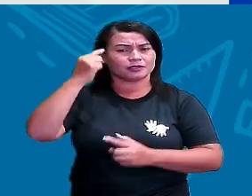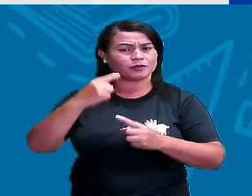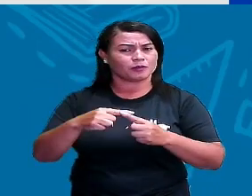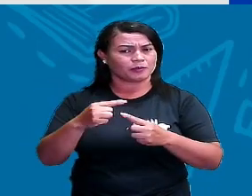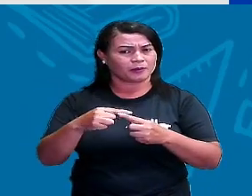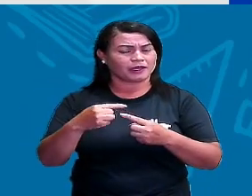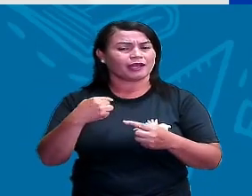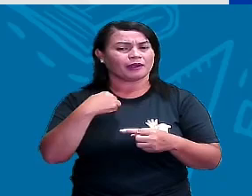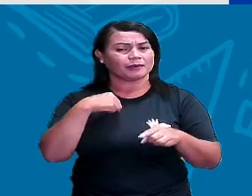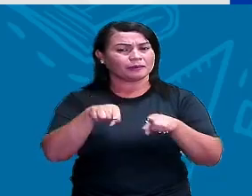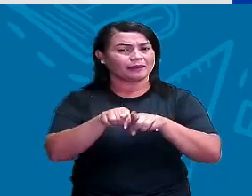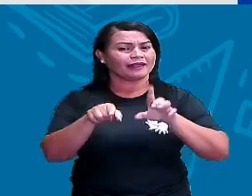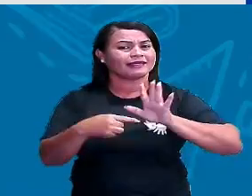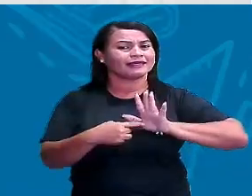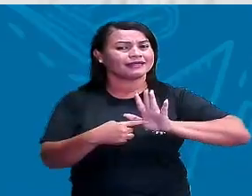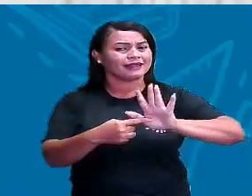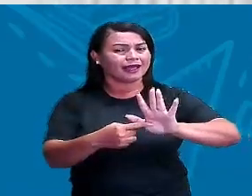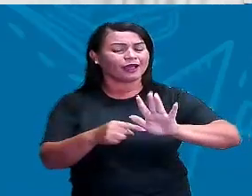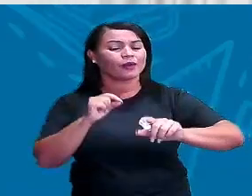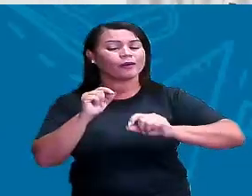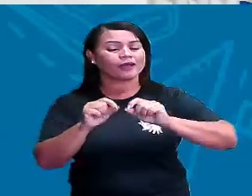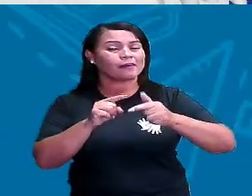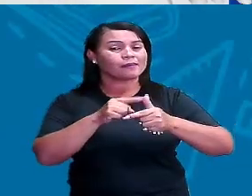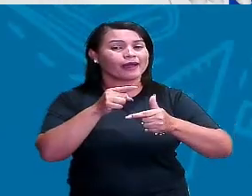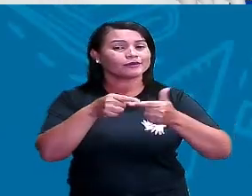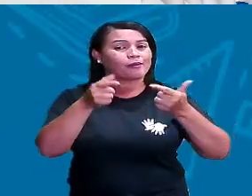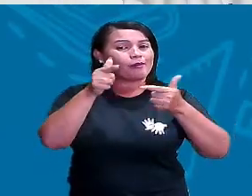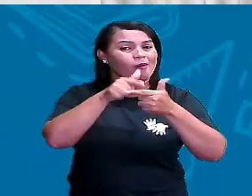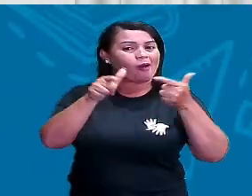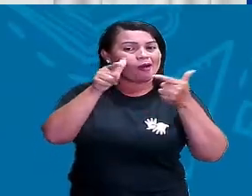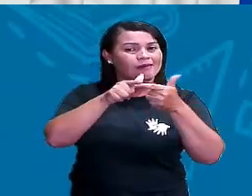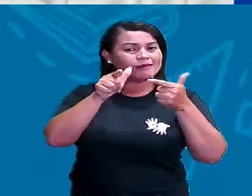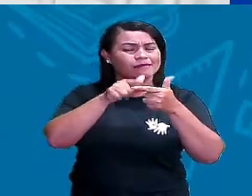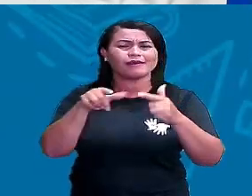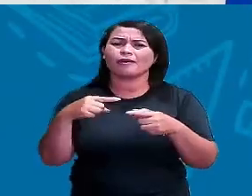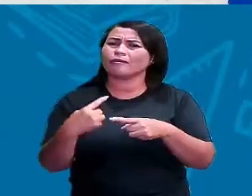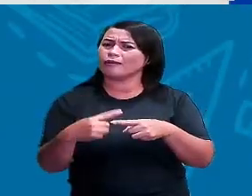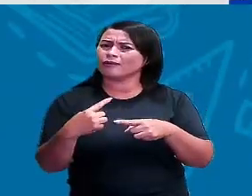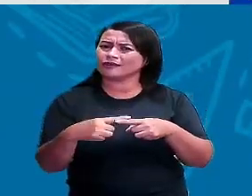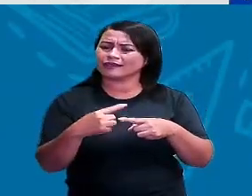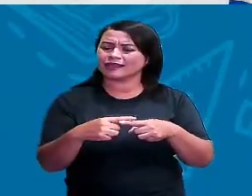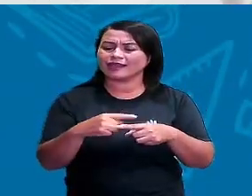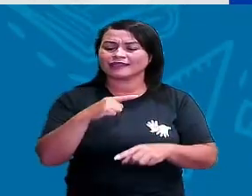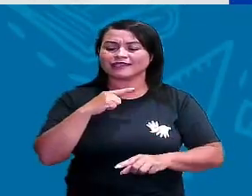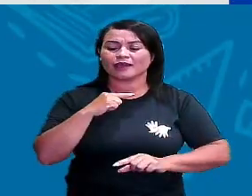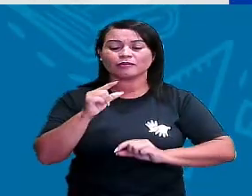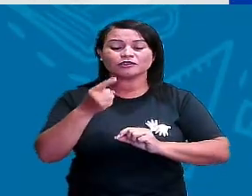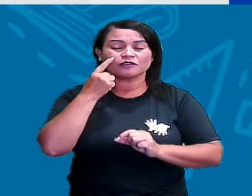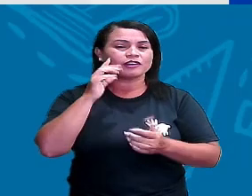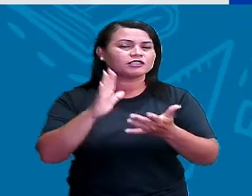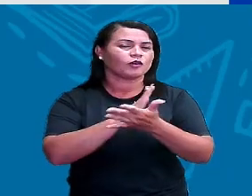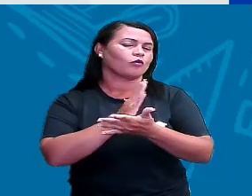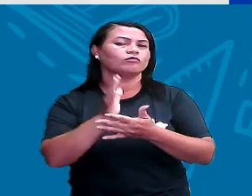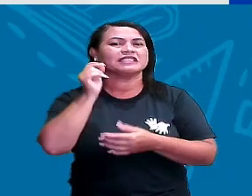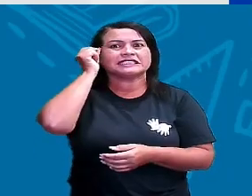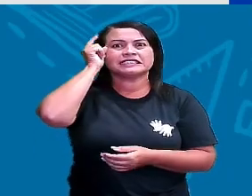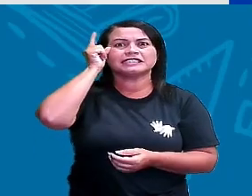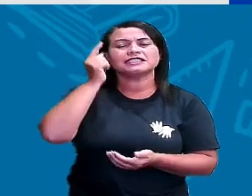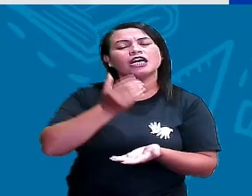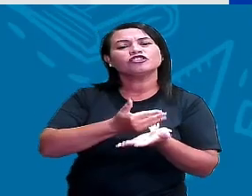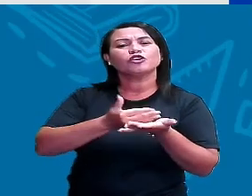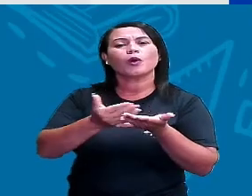eu trago também para vocês mais um probleminha. porque ali a gente está só com as ideias iniciais do